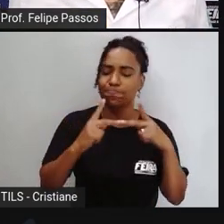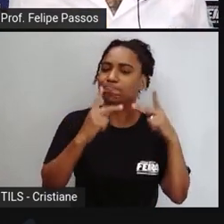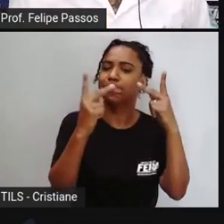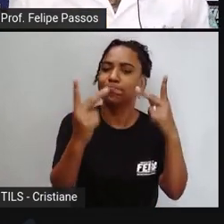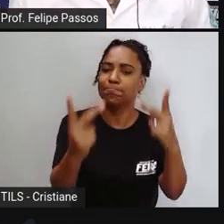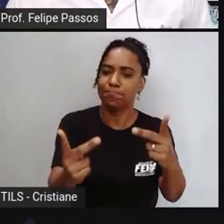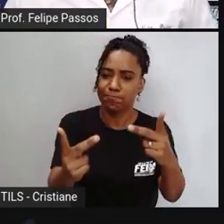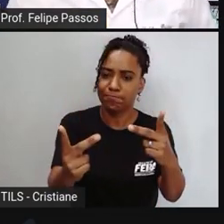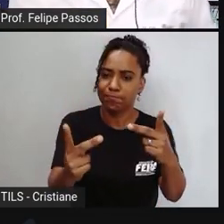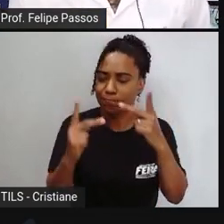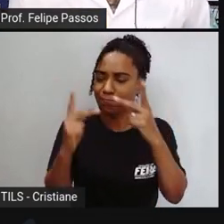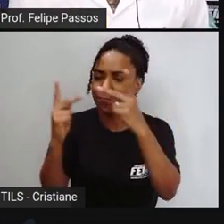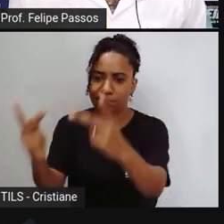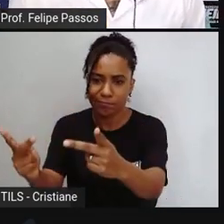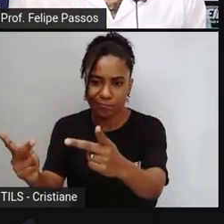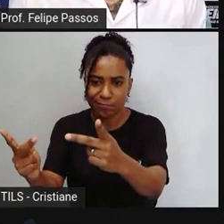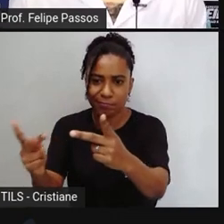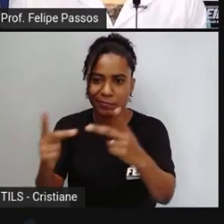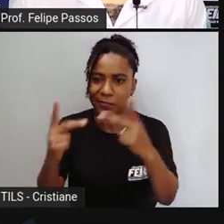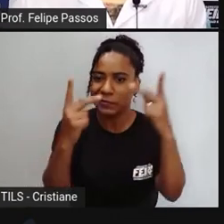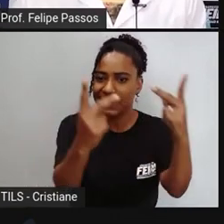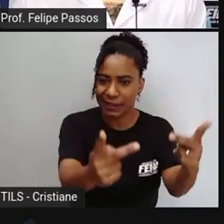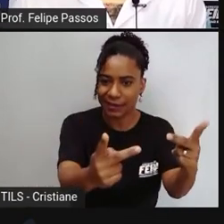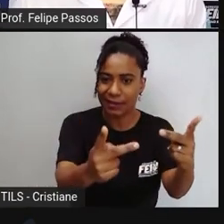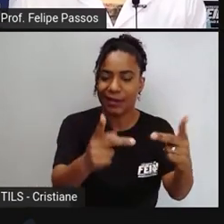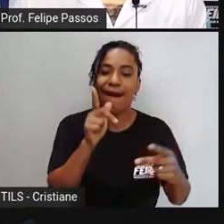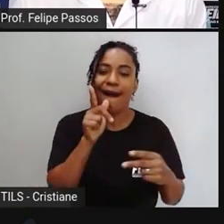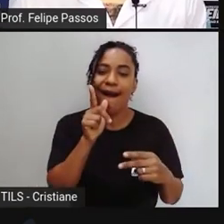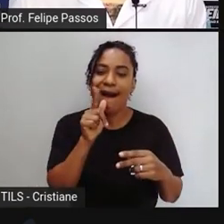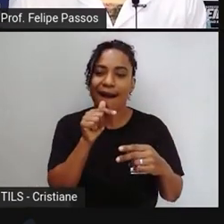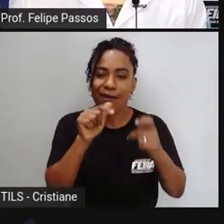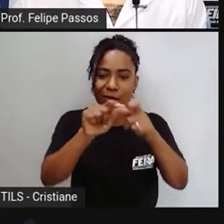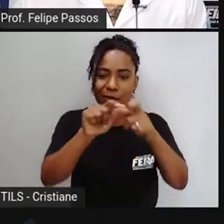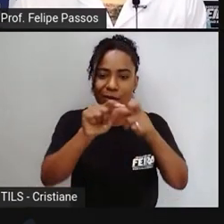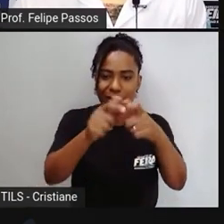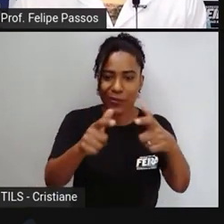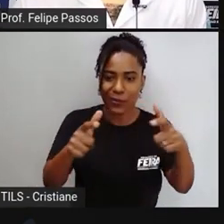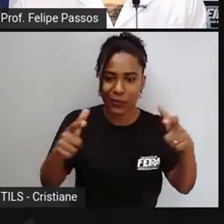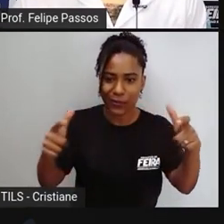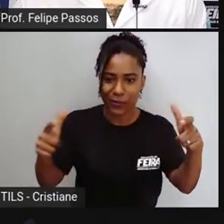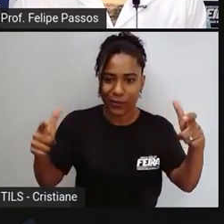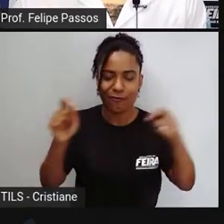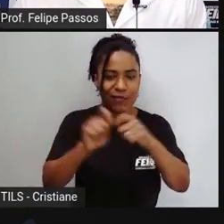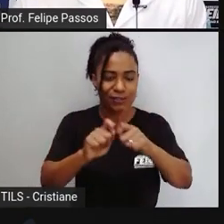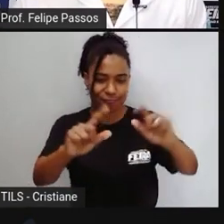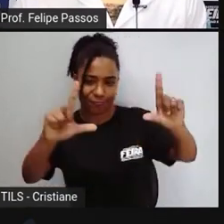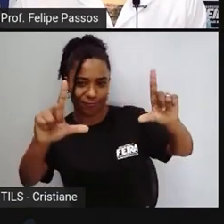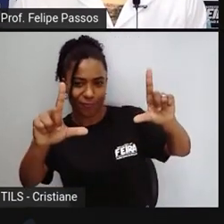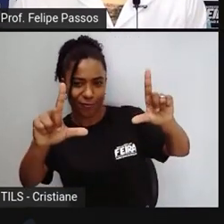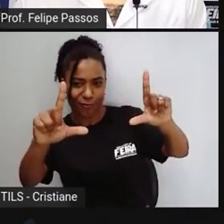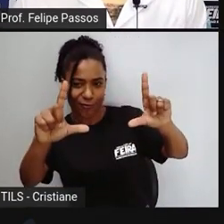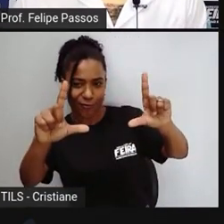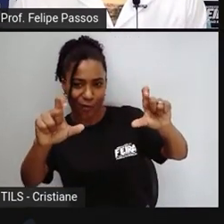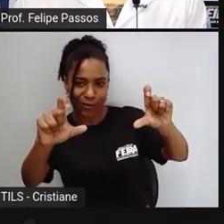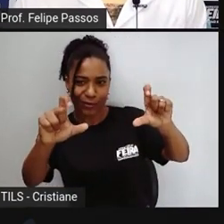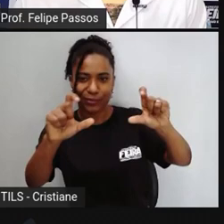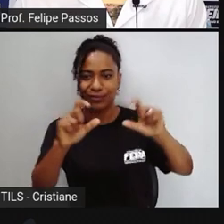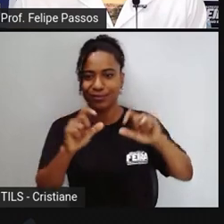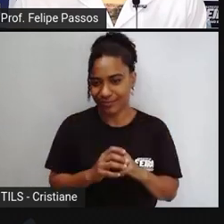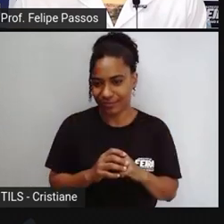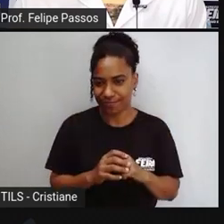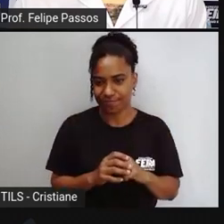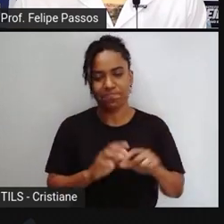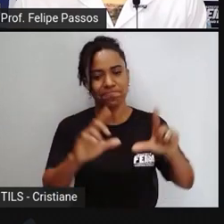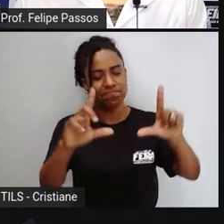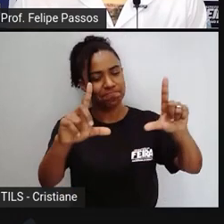mais próxima fazer uma foto preservar aquela imagem